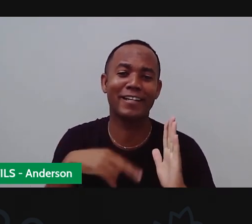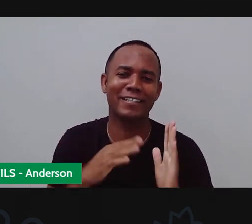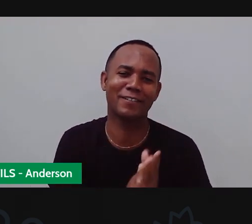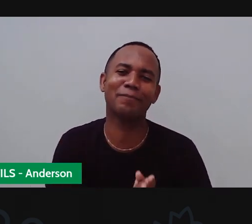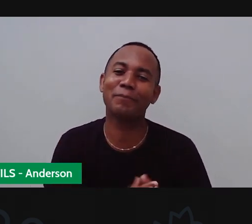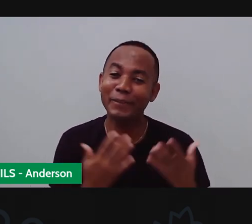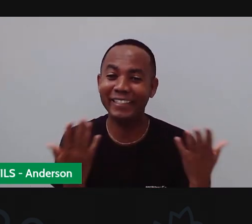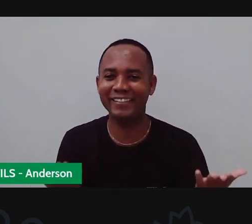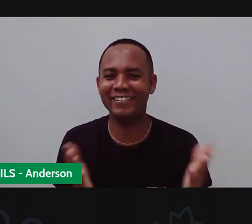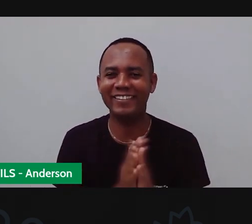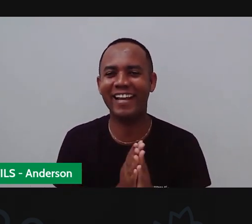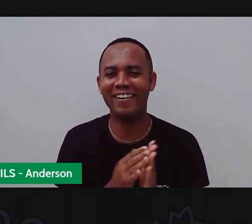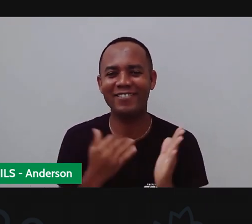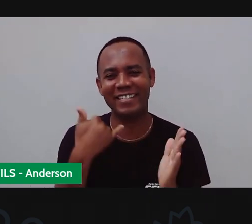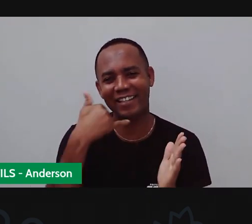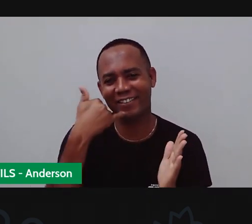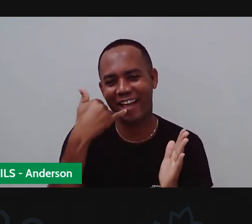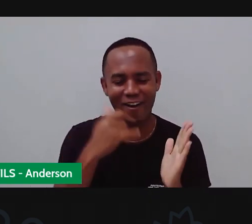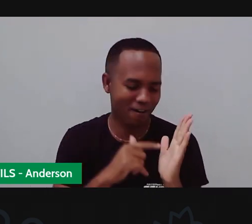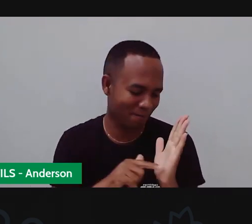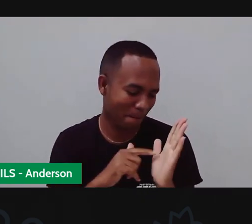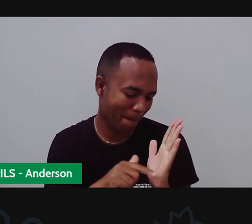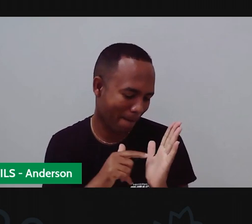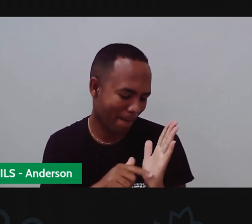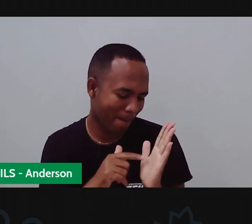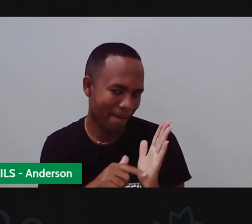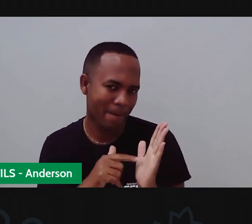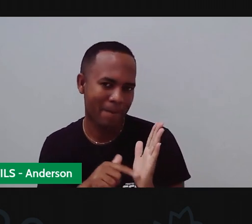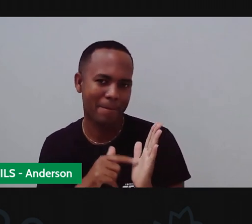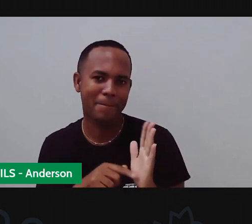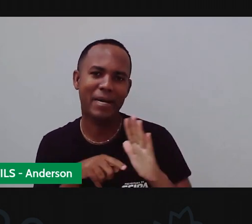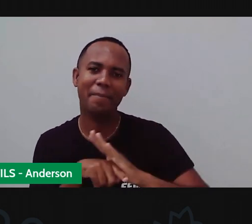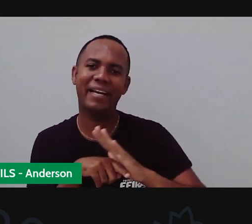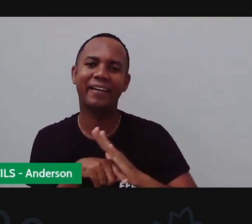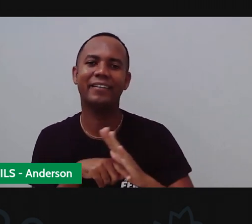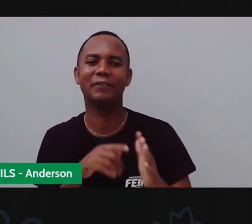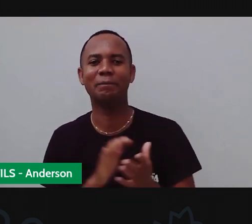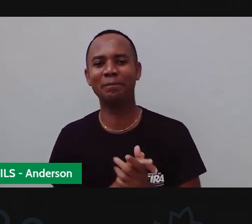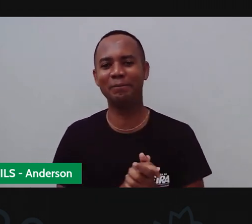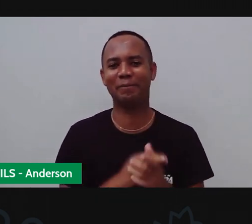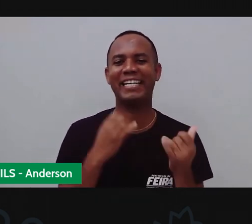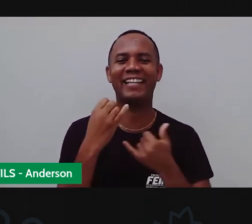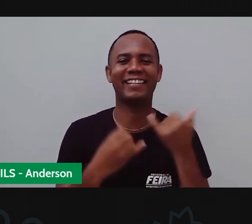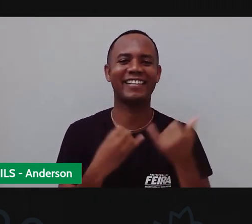Mandei! A Pró tava cansada, passou a noite trabalhando. Vamos lá?